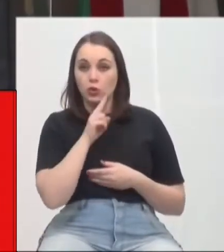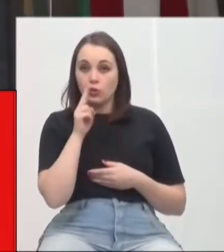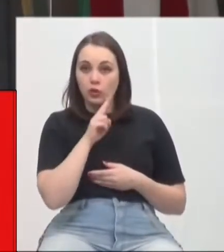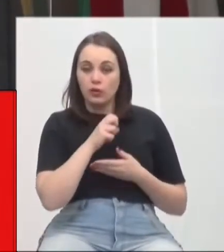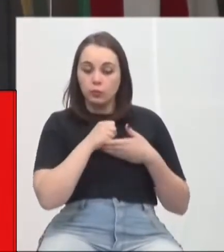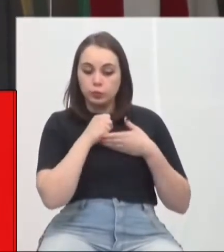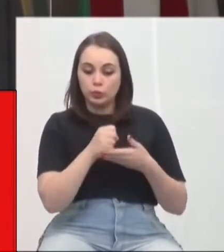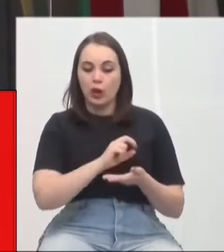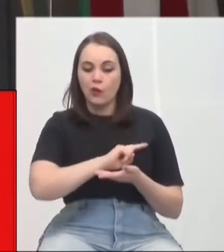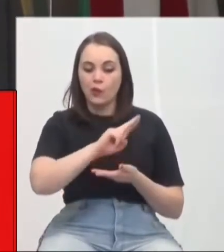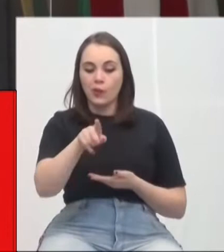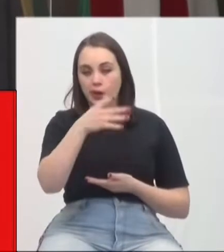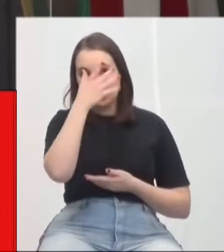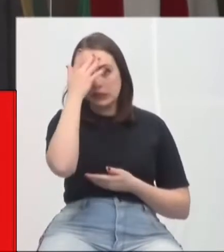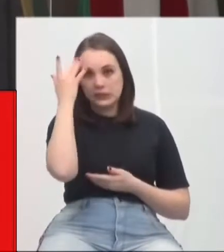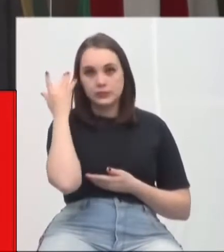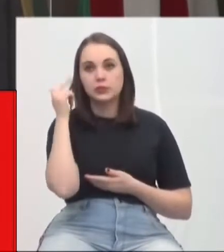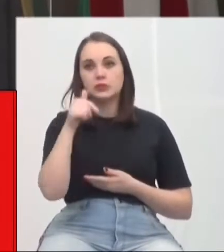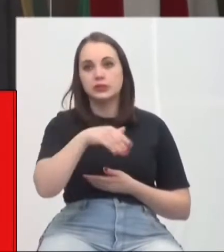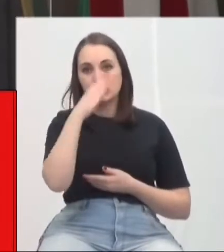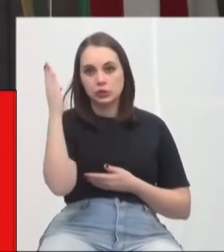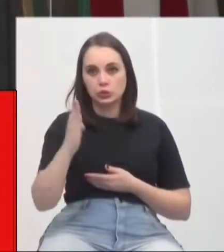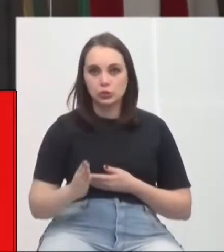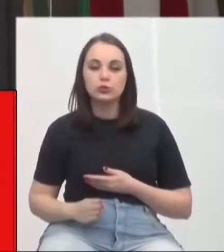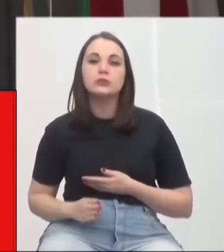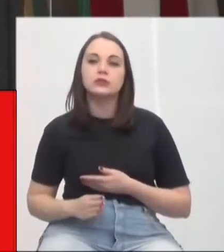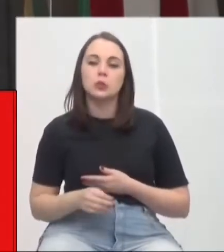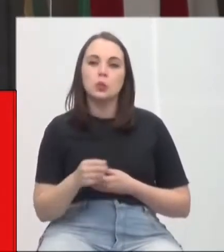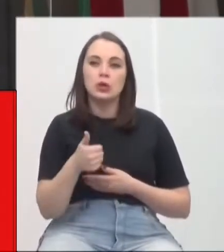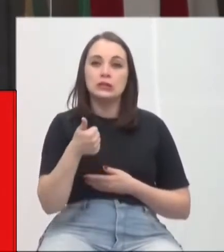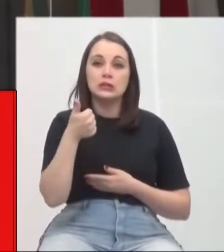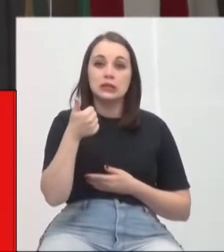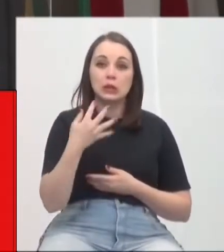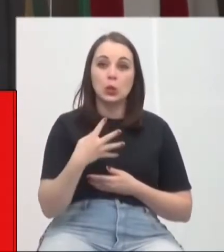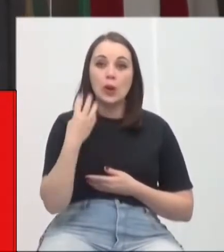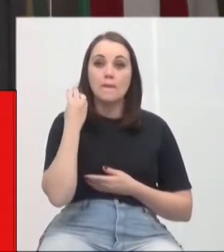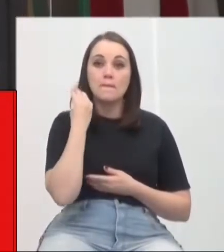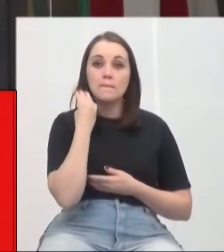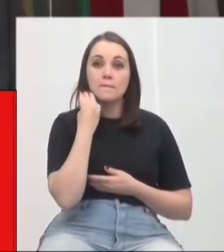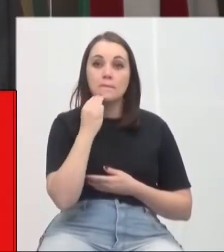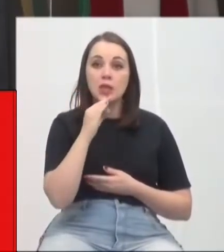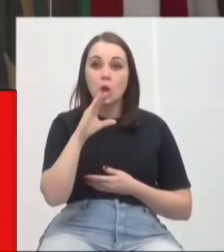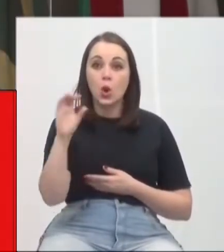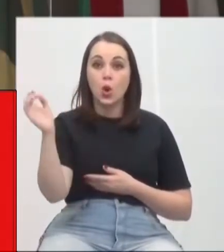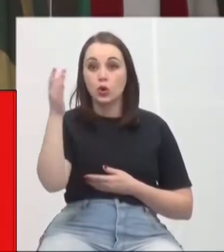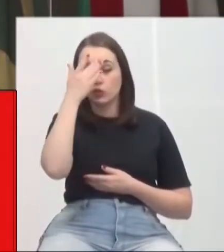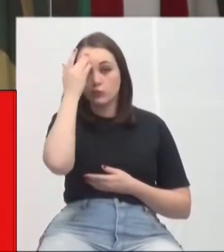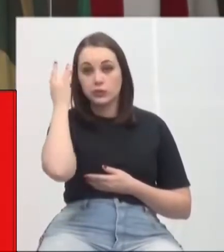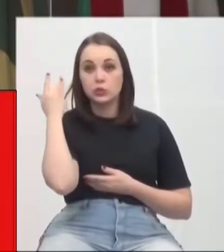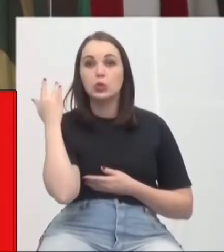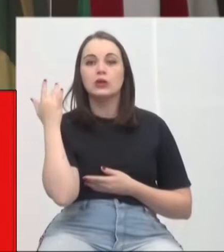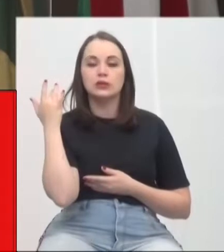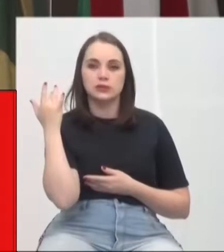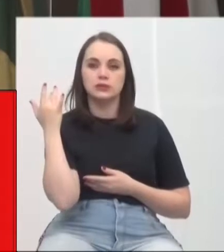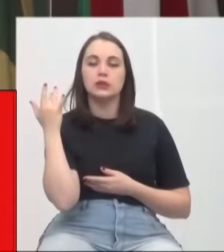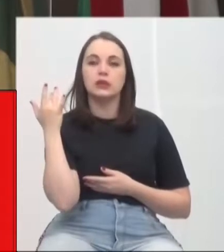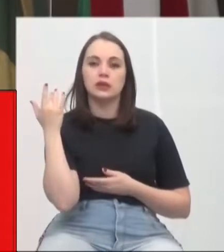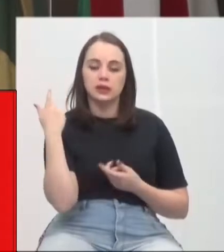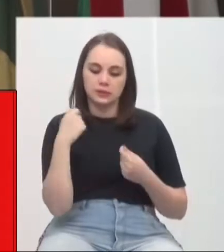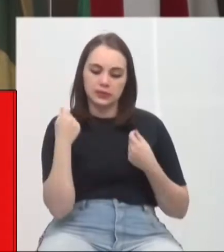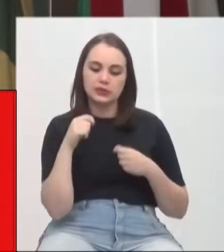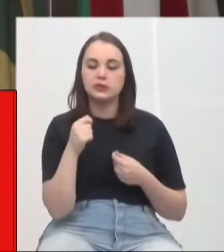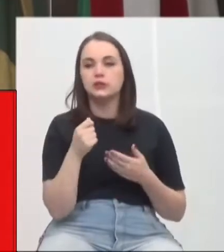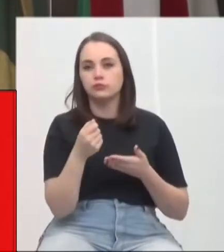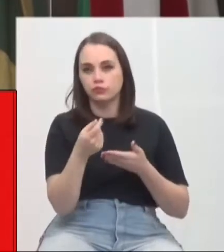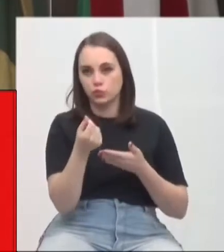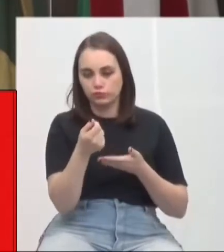para muita gente da nação brasileira, quase 14 milhões que dependem do auxílio que